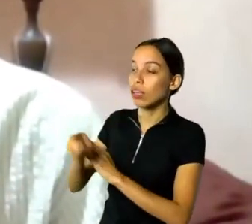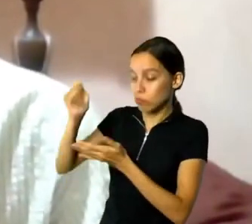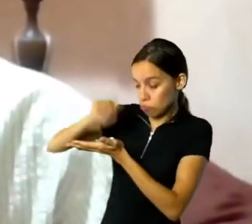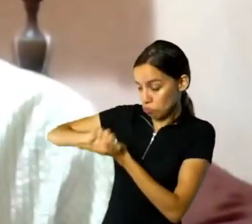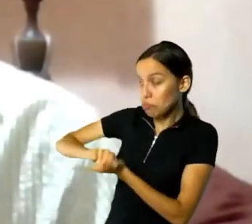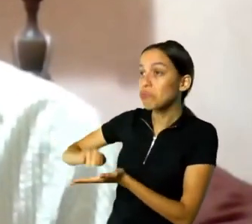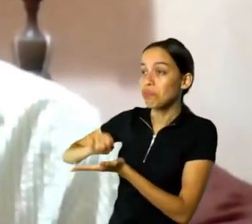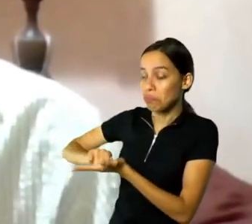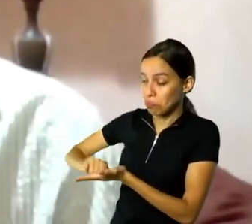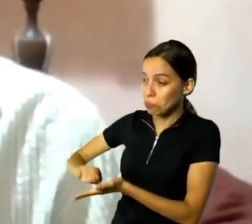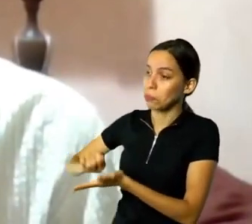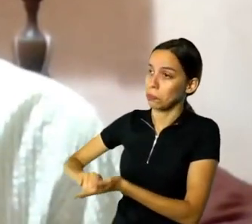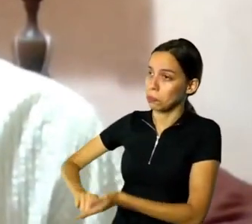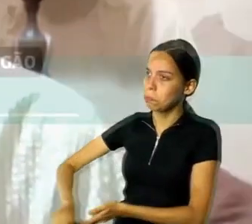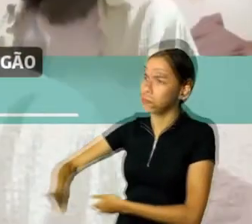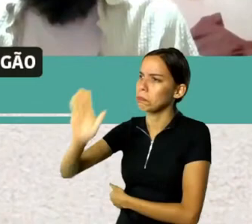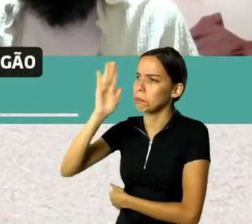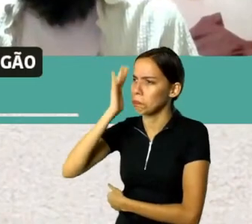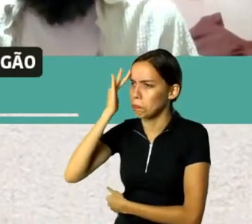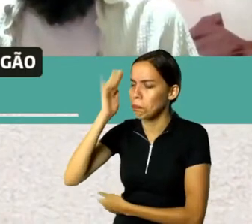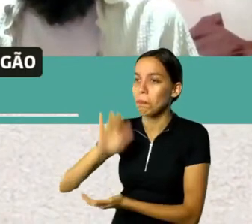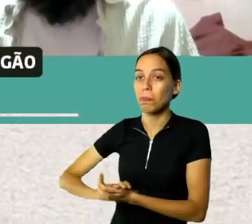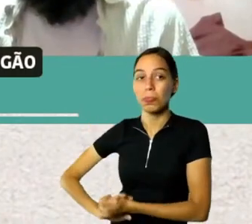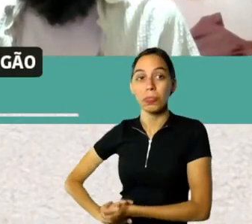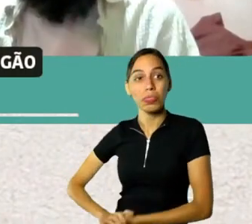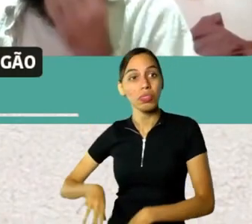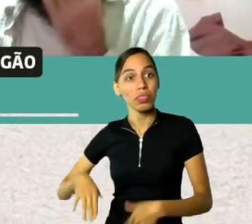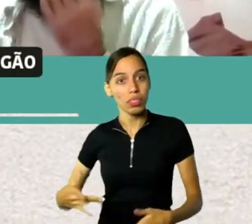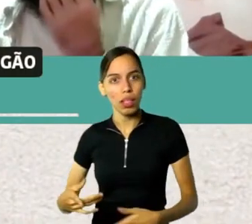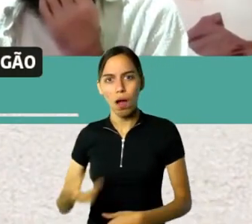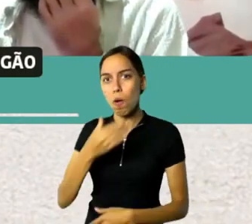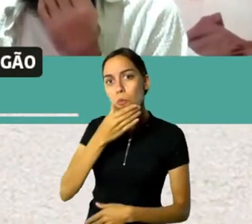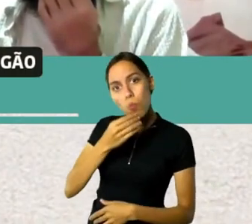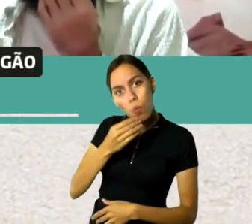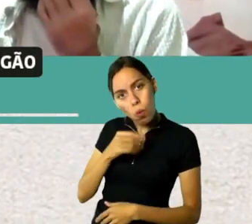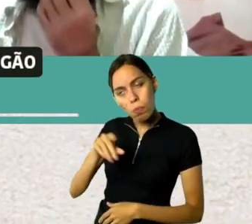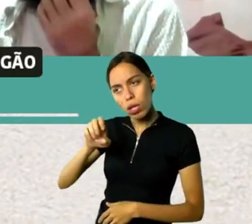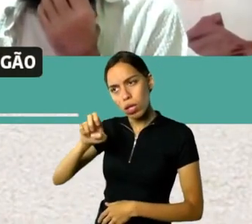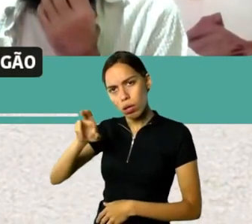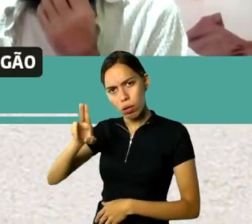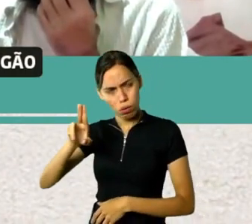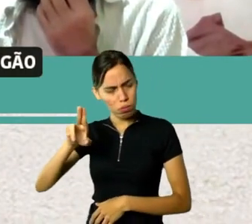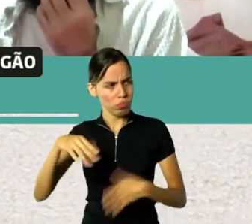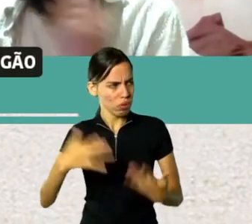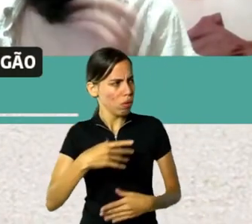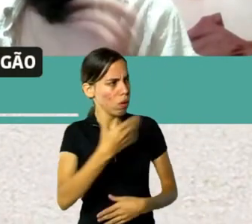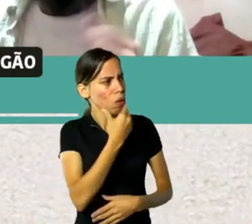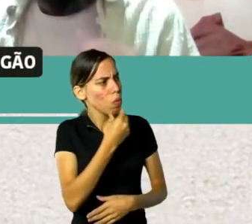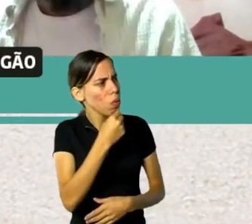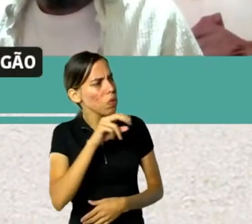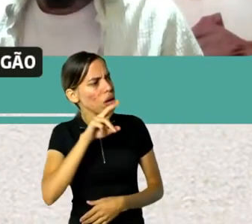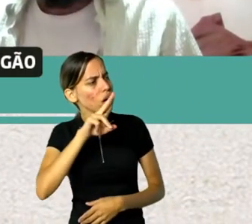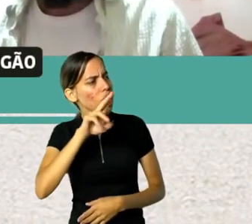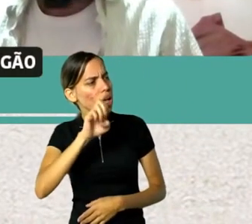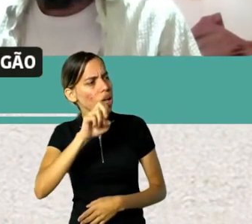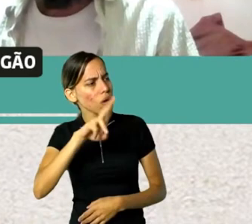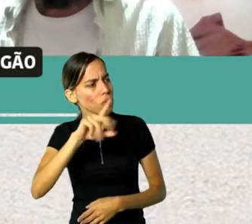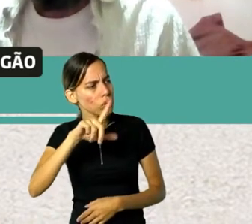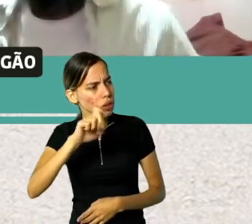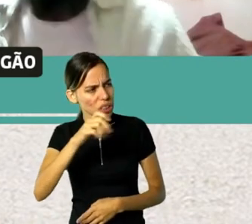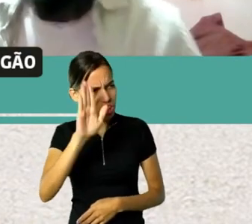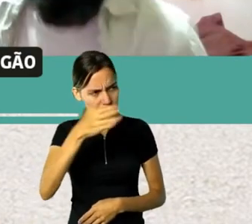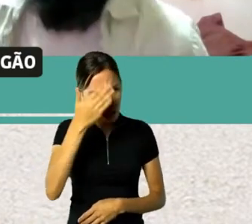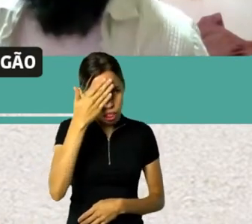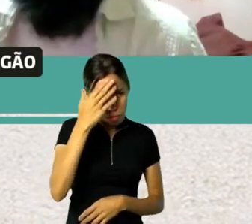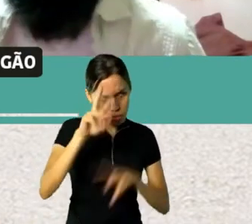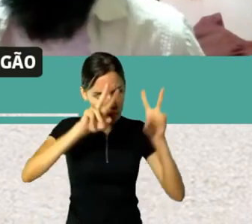E o Euler estava interessado nesse assunto, coincidentemente, ele te achou? Ou ele já sabia? O Euler foi na